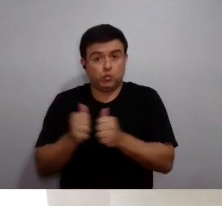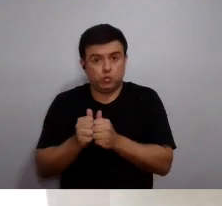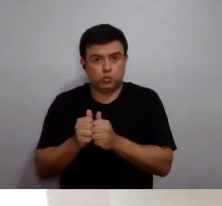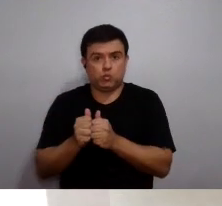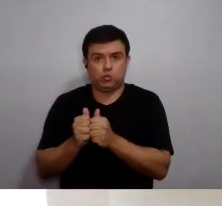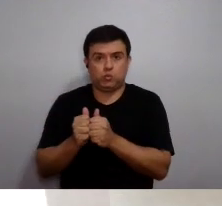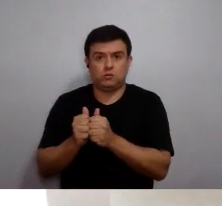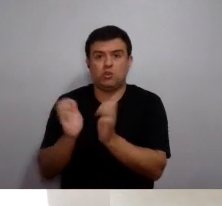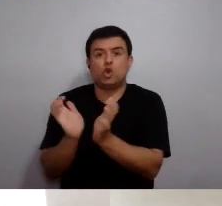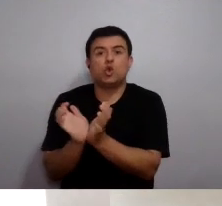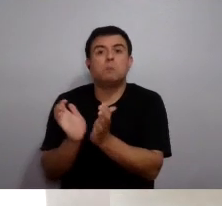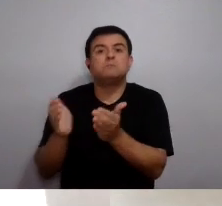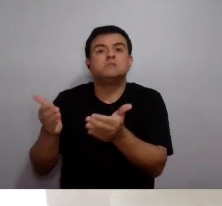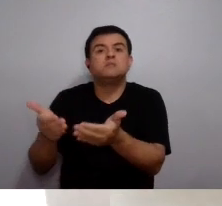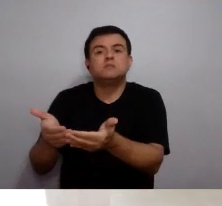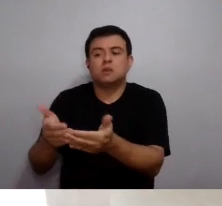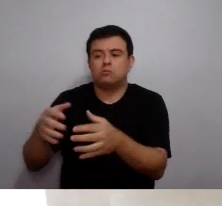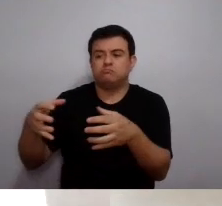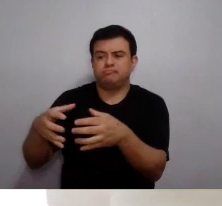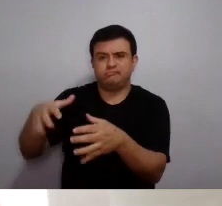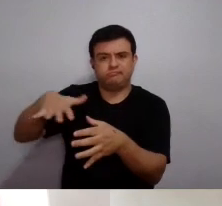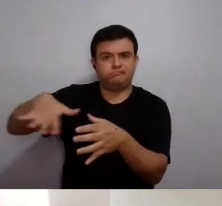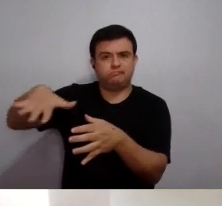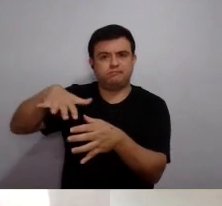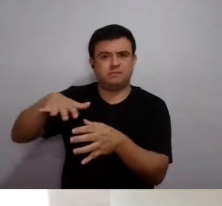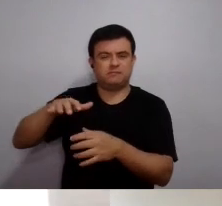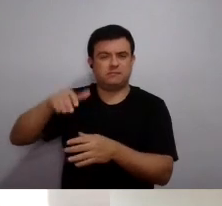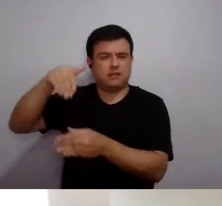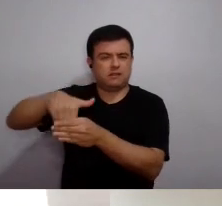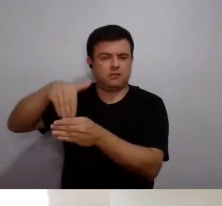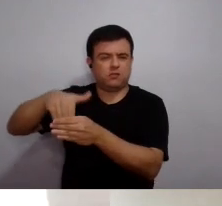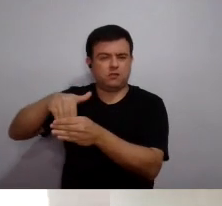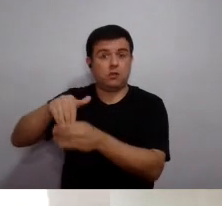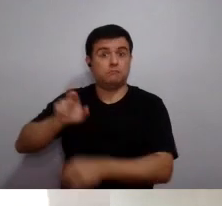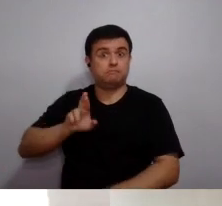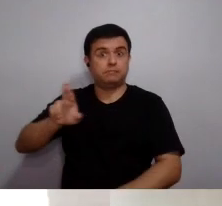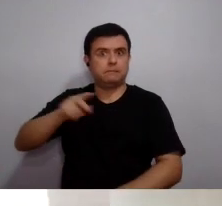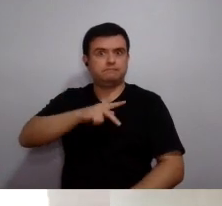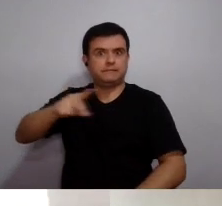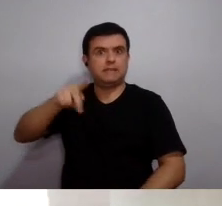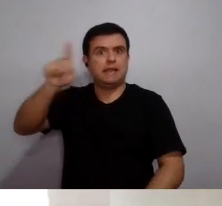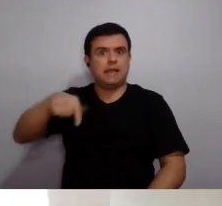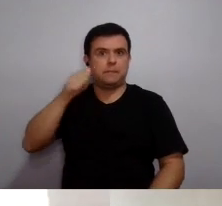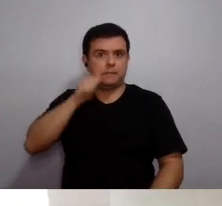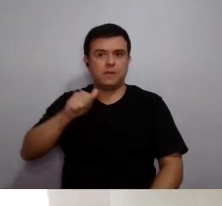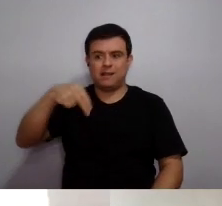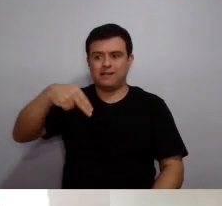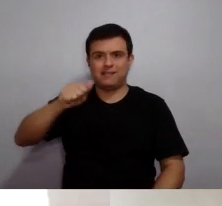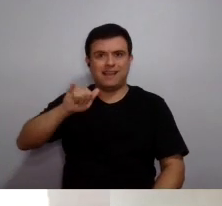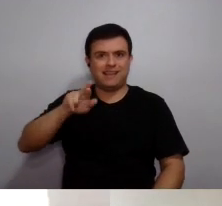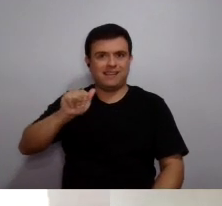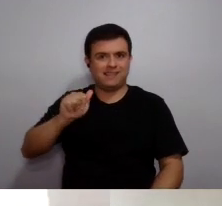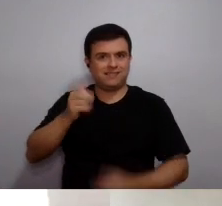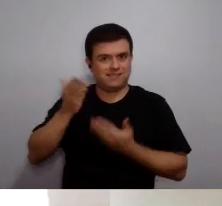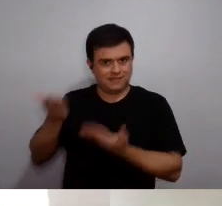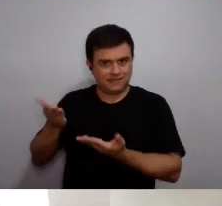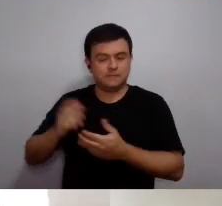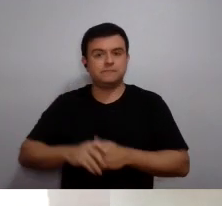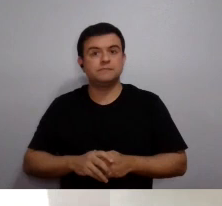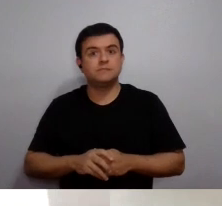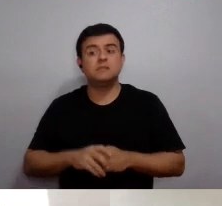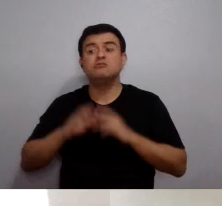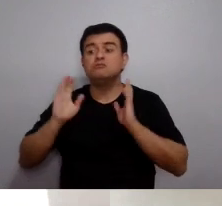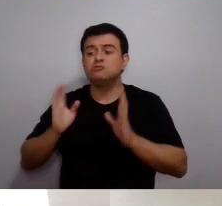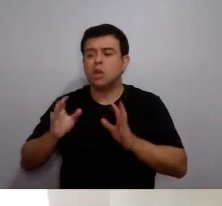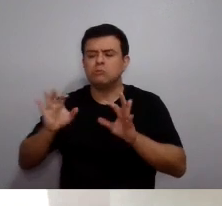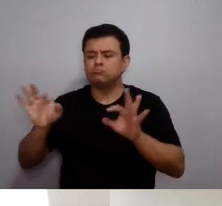junto com a comissão eleitoral, que é presidida pela professora Naira, tomou todas as